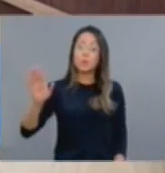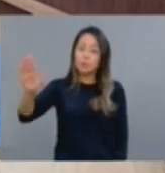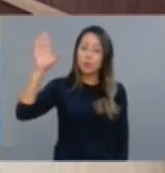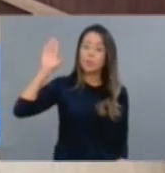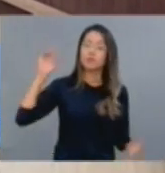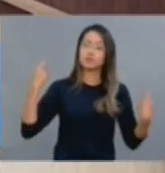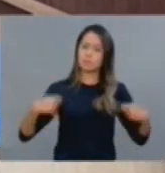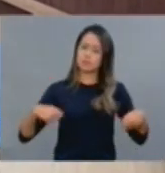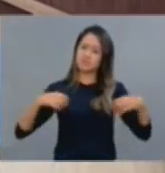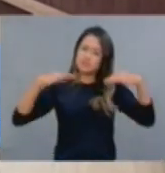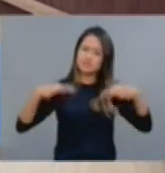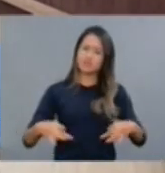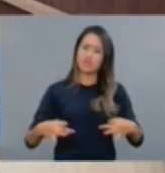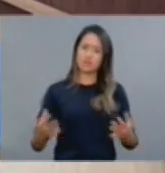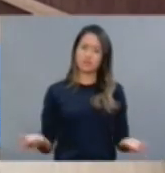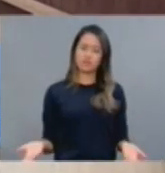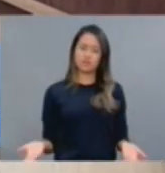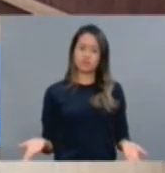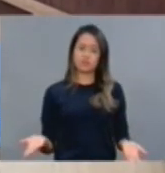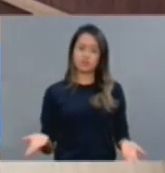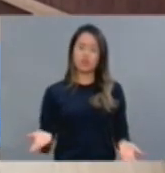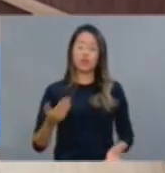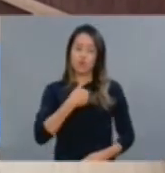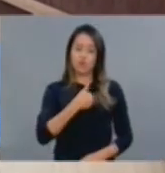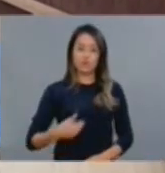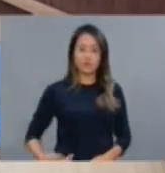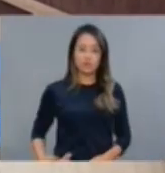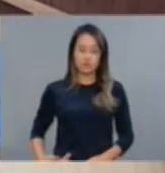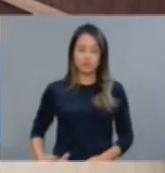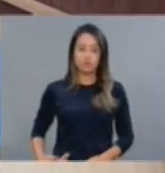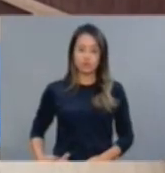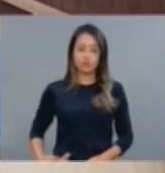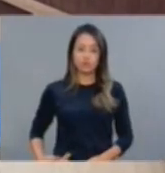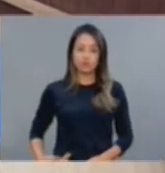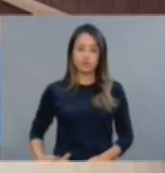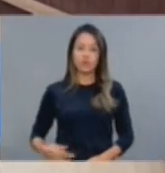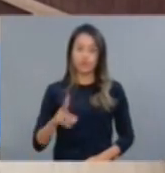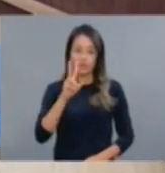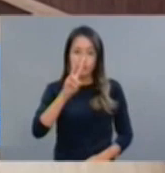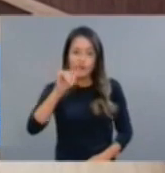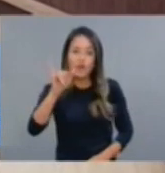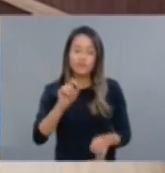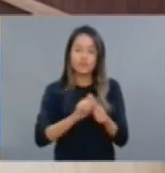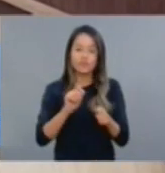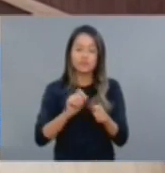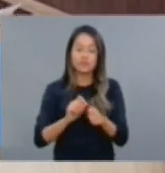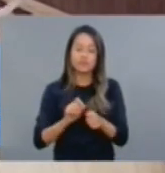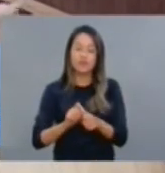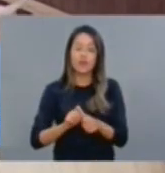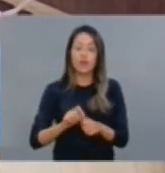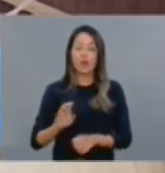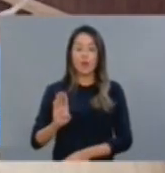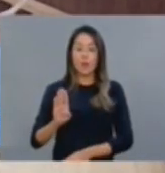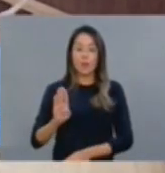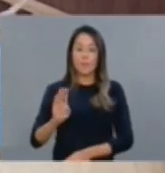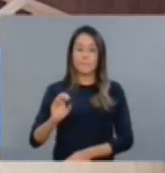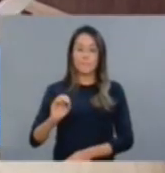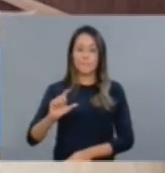cumprida, é que o governador iria criar a Bolsa Universitária.